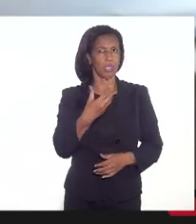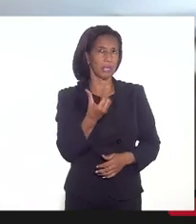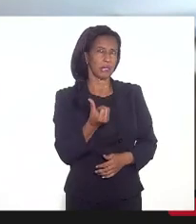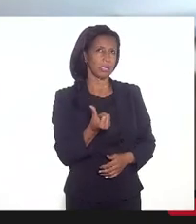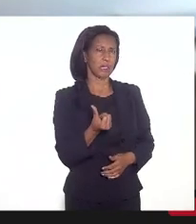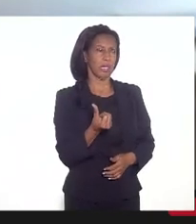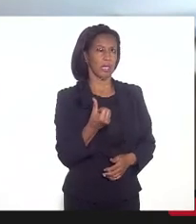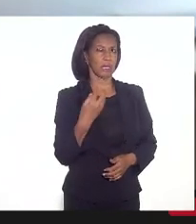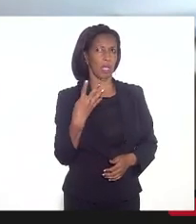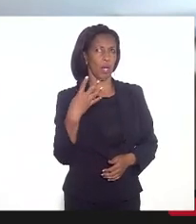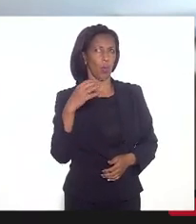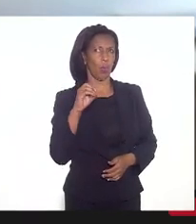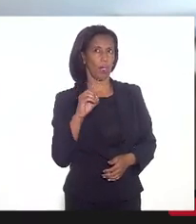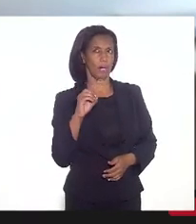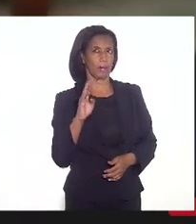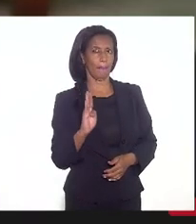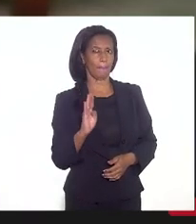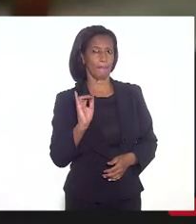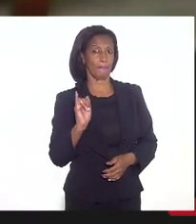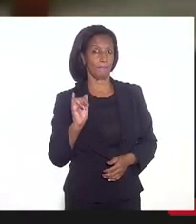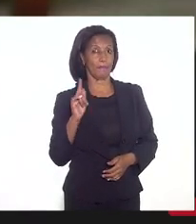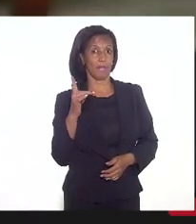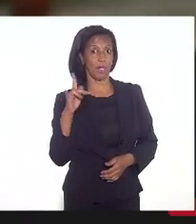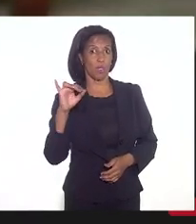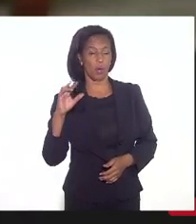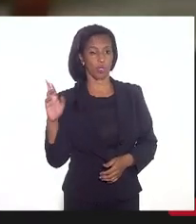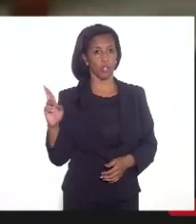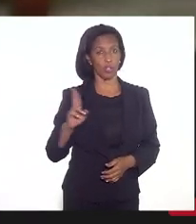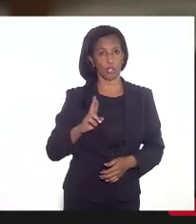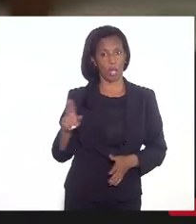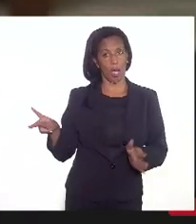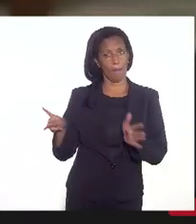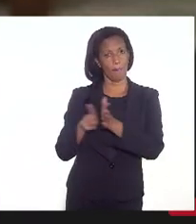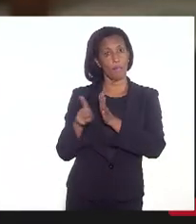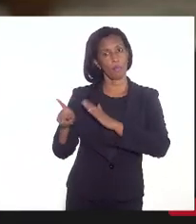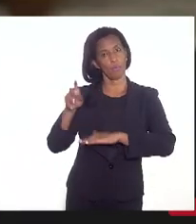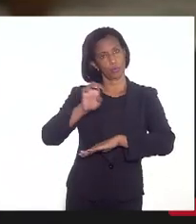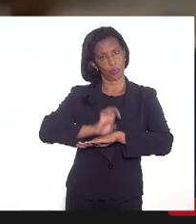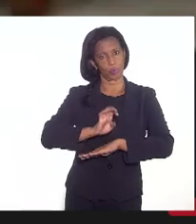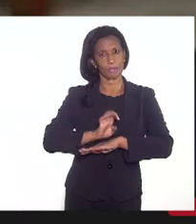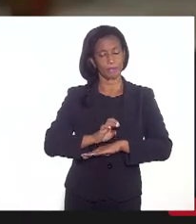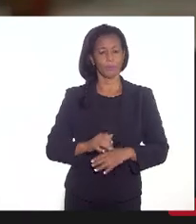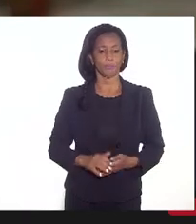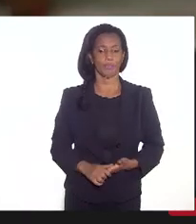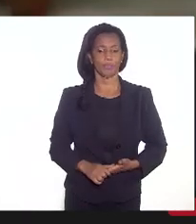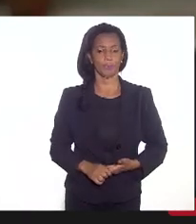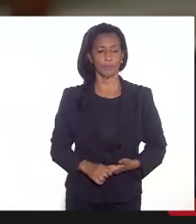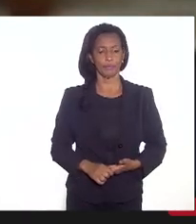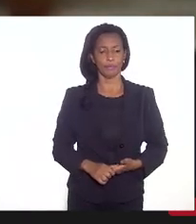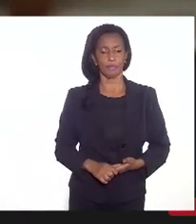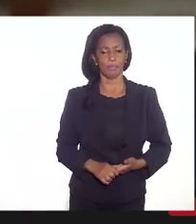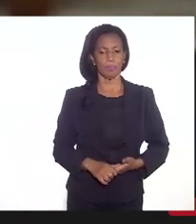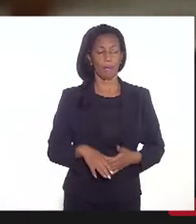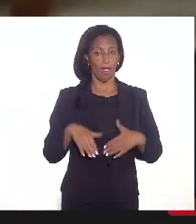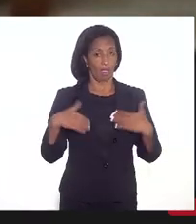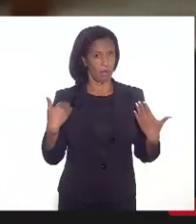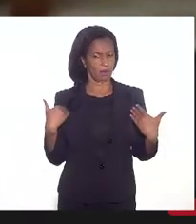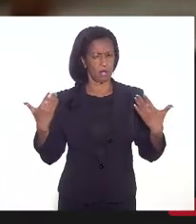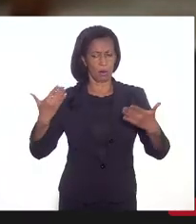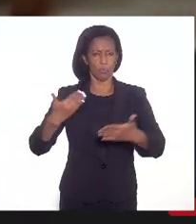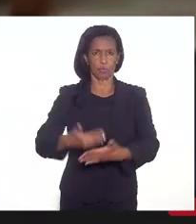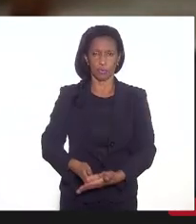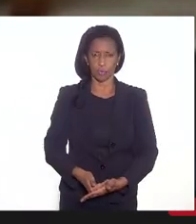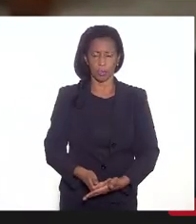a 40 bilhões de reais para o Estado. Assim que eu cheguei,